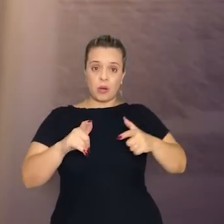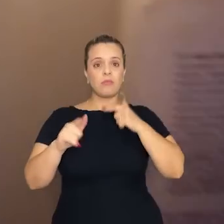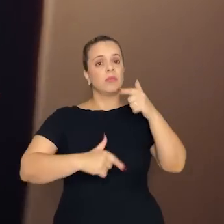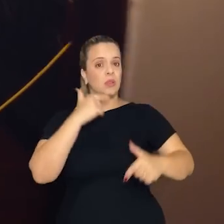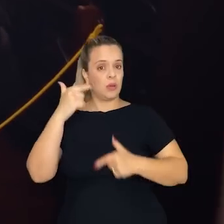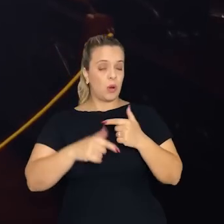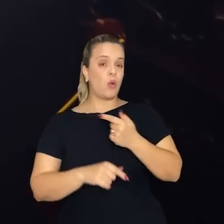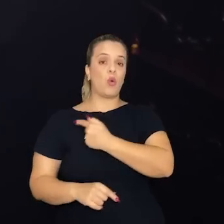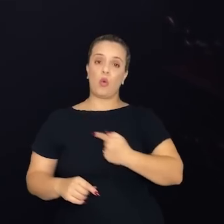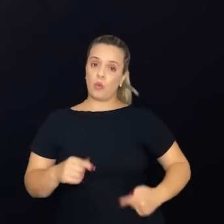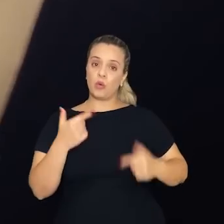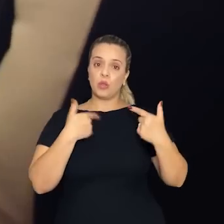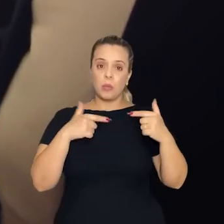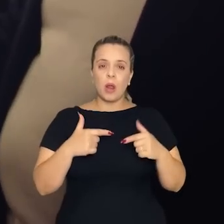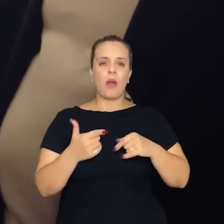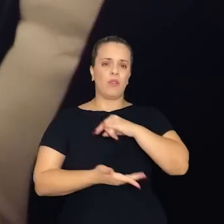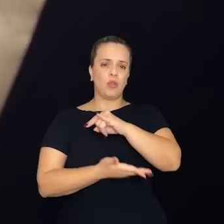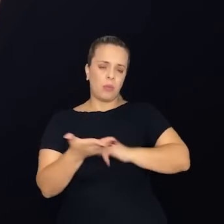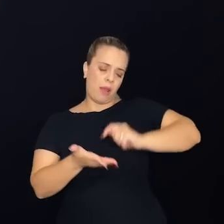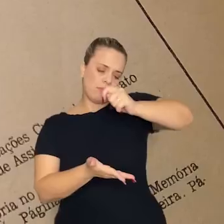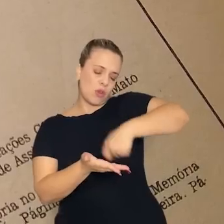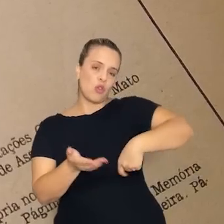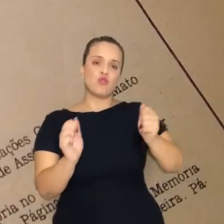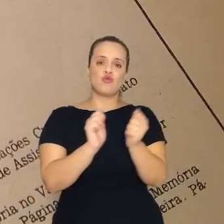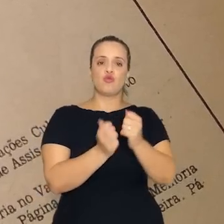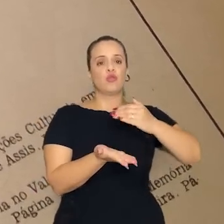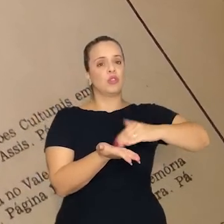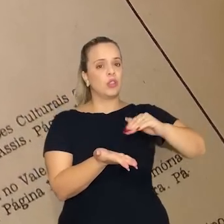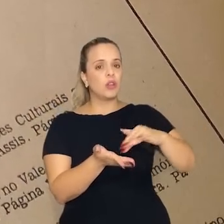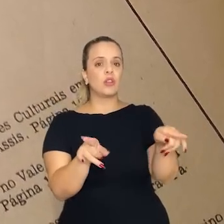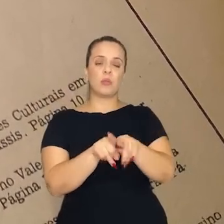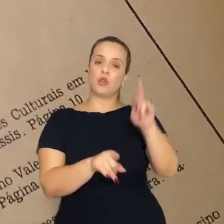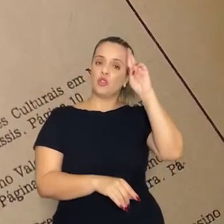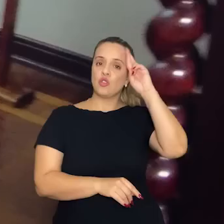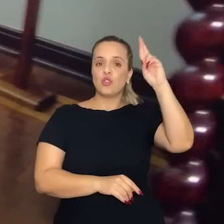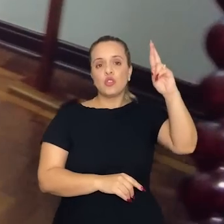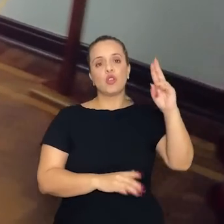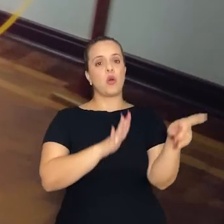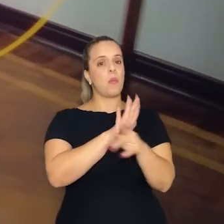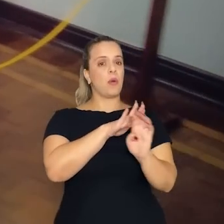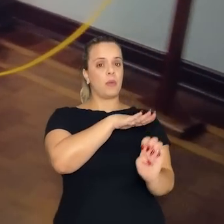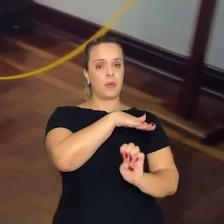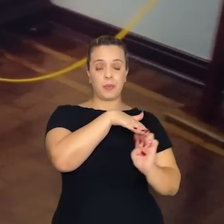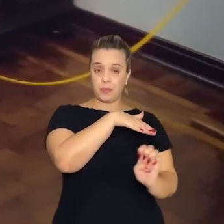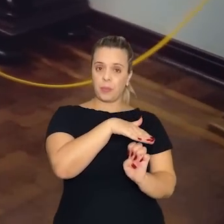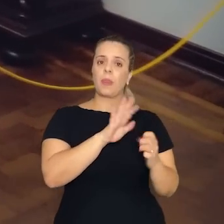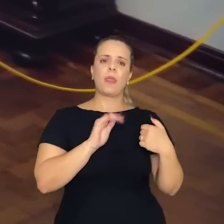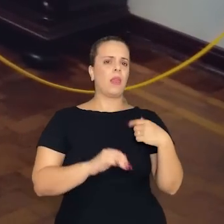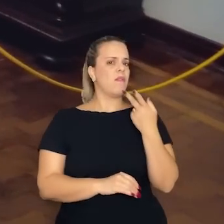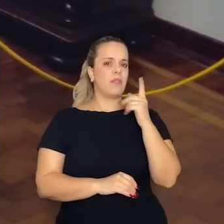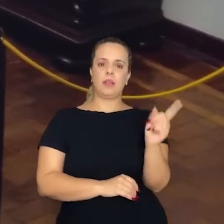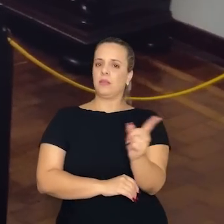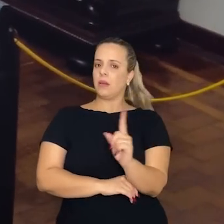governador despachava com secretários, diretores de empresa. Eu falei, não,